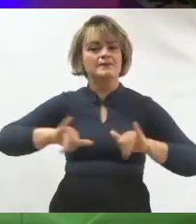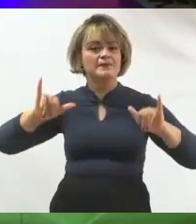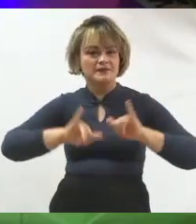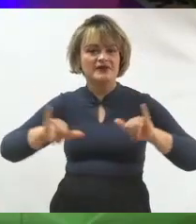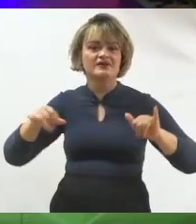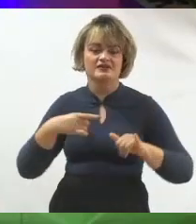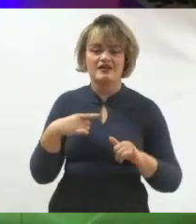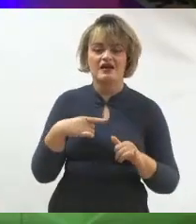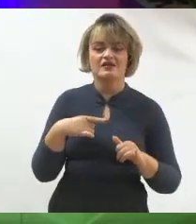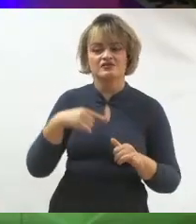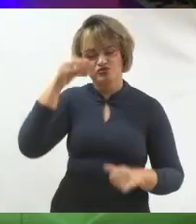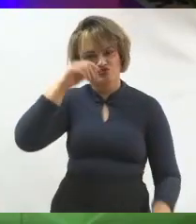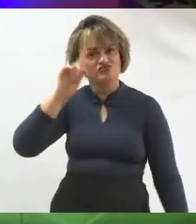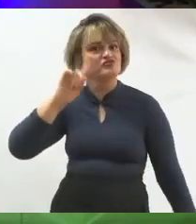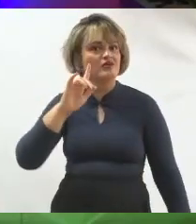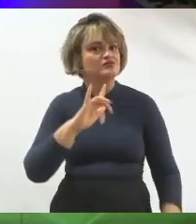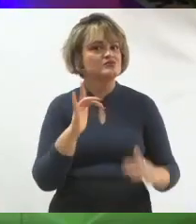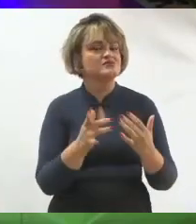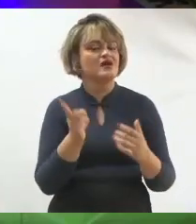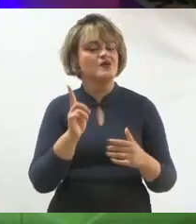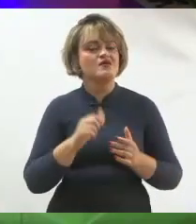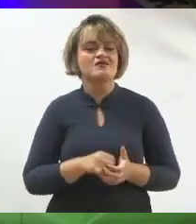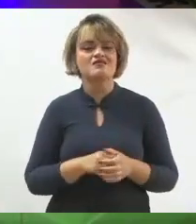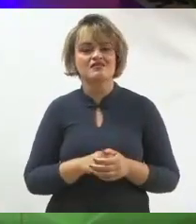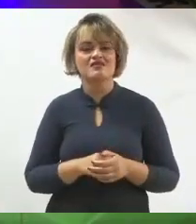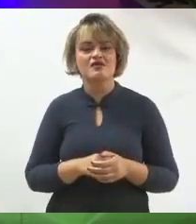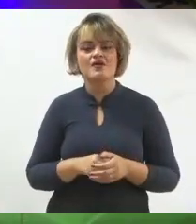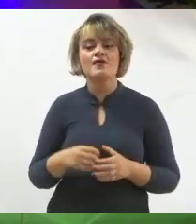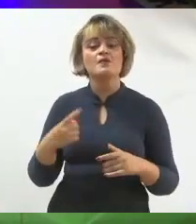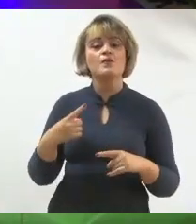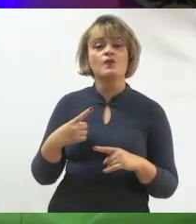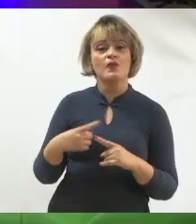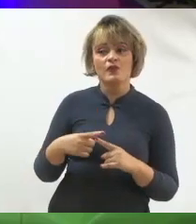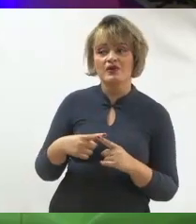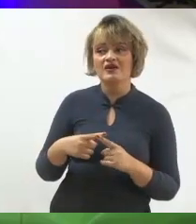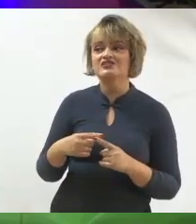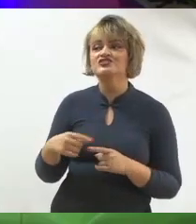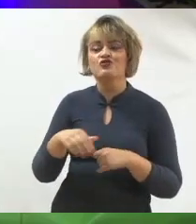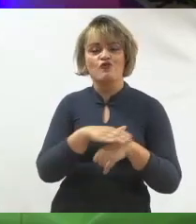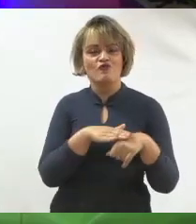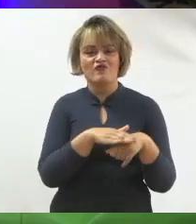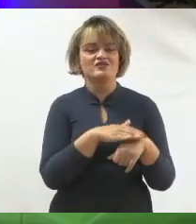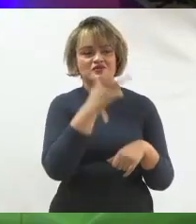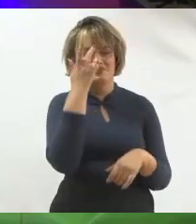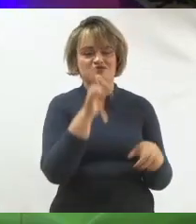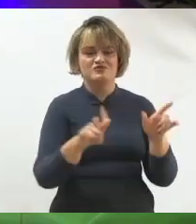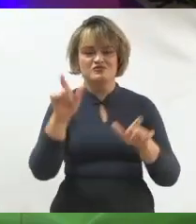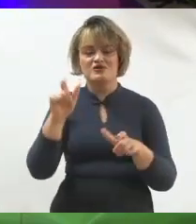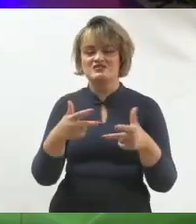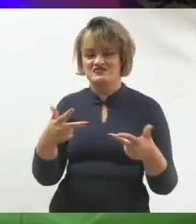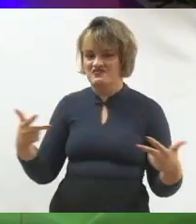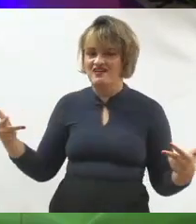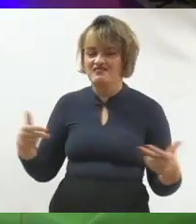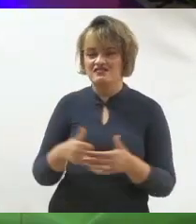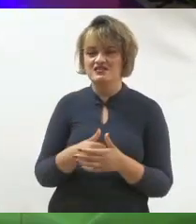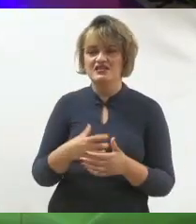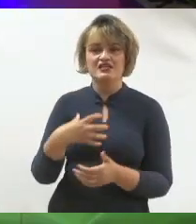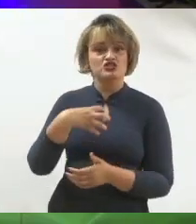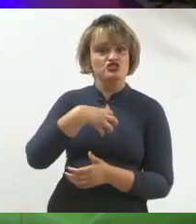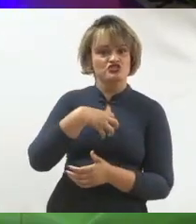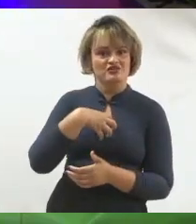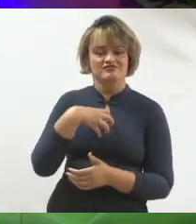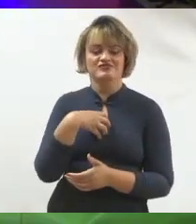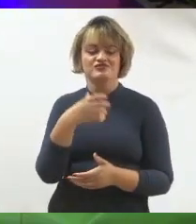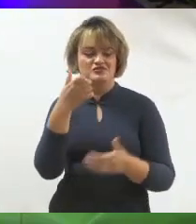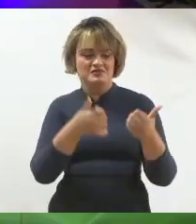também não podem abrir mão do uso da rede social. Porque a gente fala com muitos públicos ali dentro. E tem formas de falar. E é